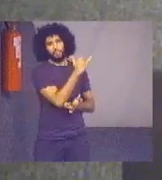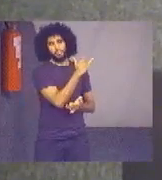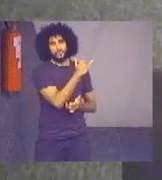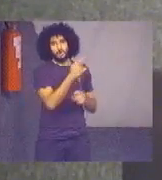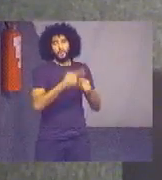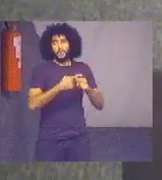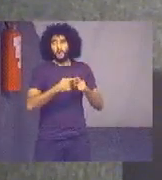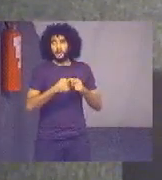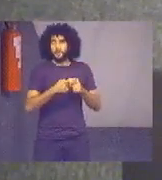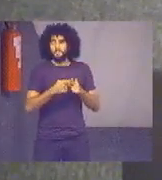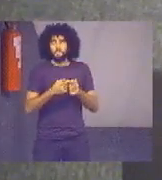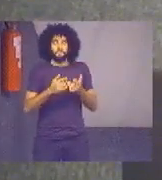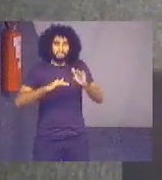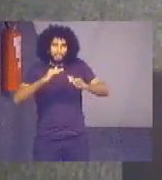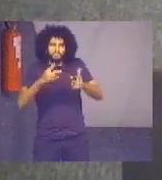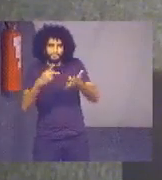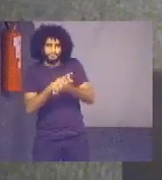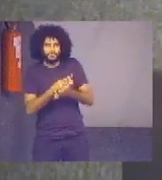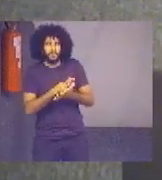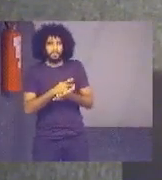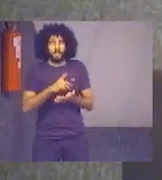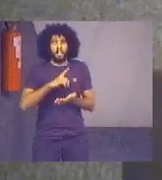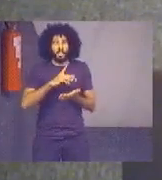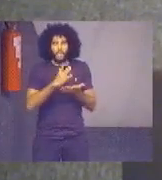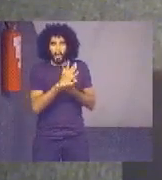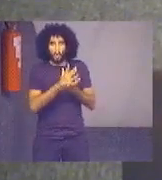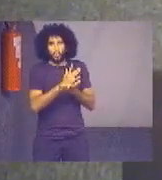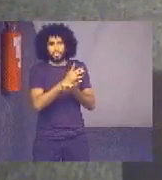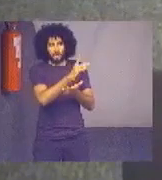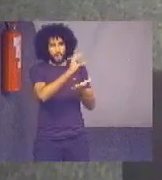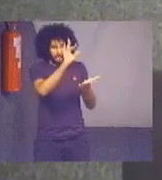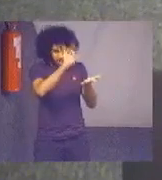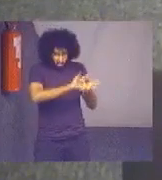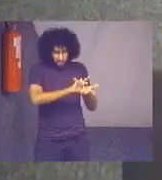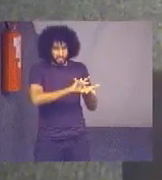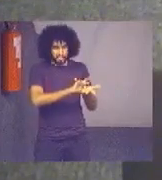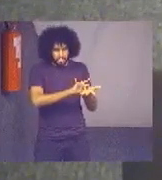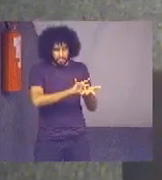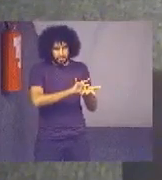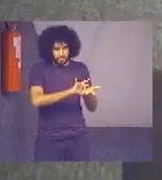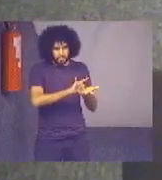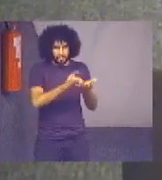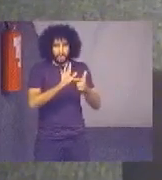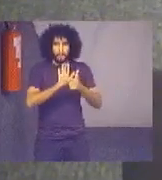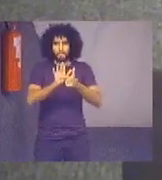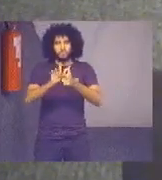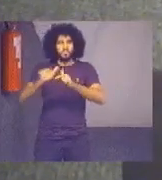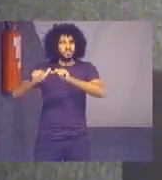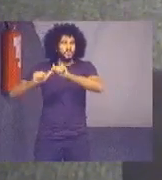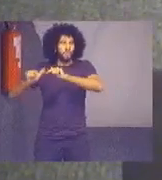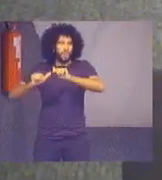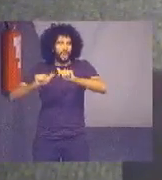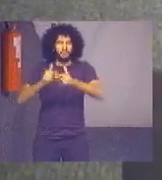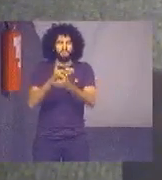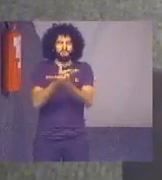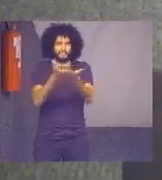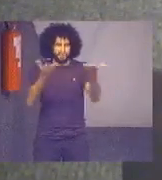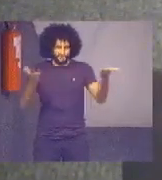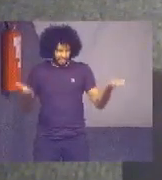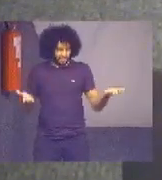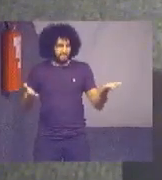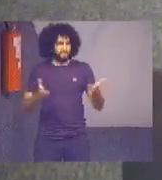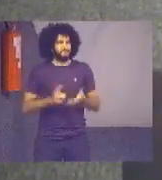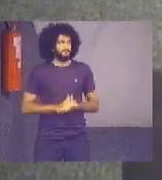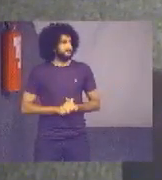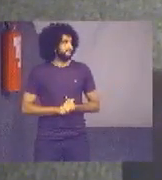verdade, elas são informações oficiais e que refletem o trabalho de todo mundo aqui, de